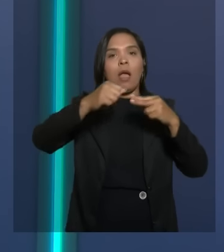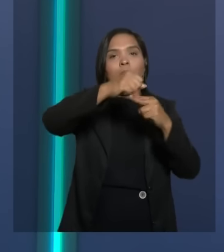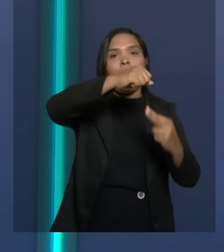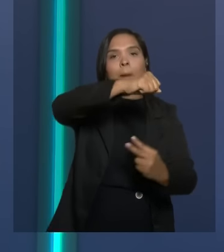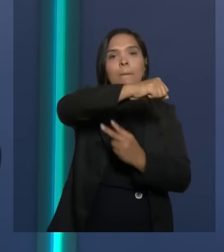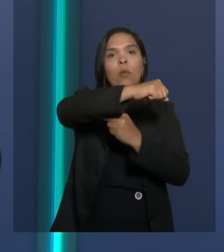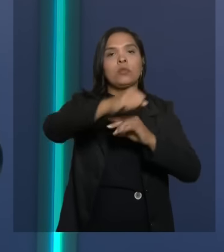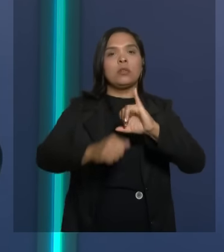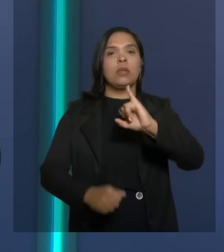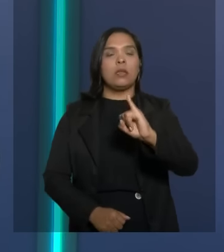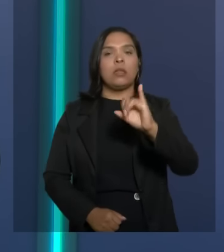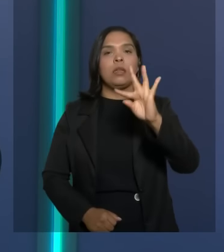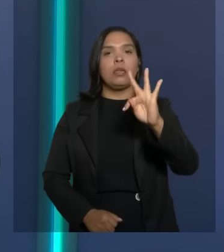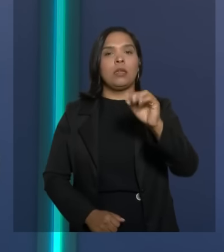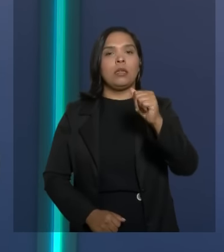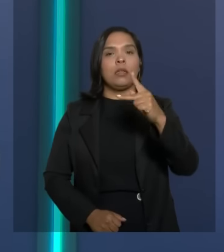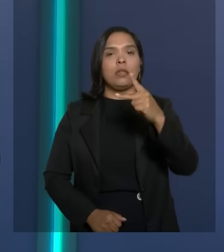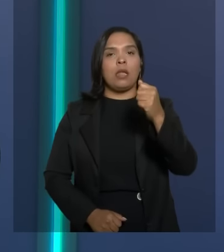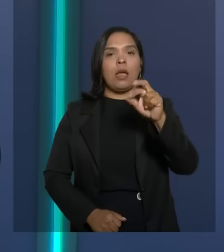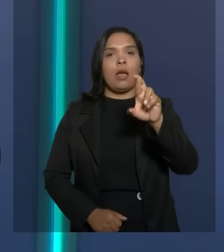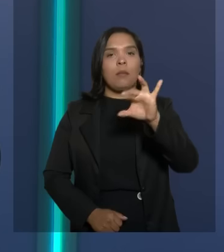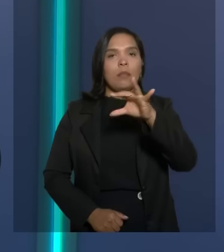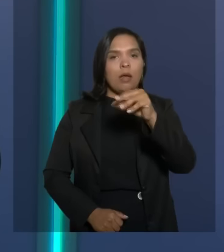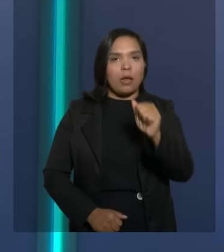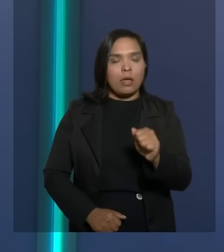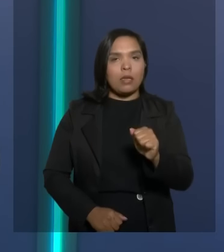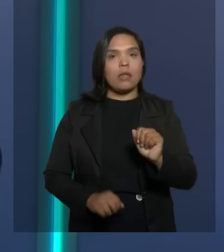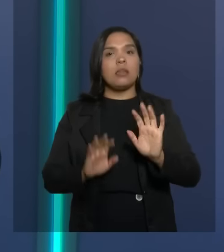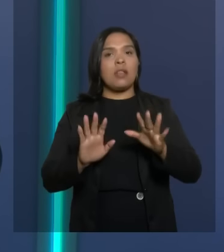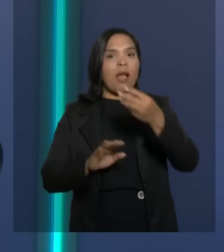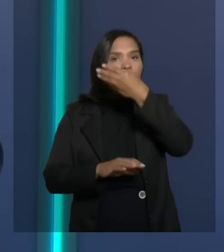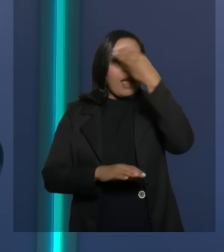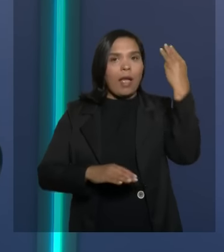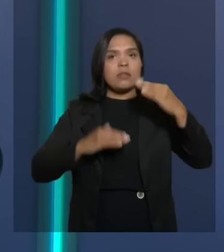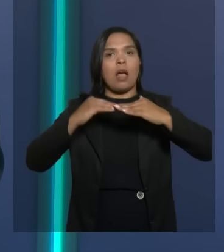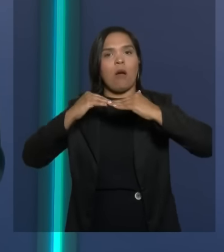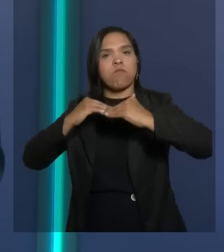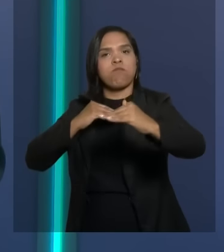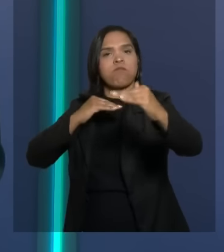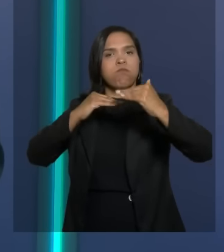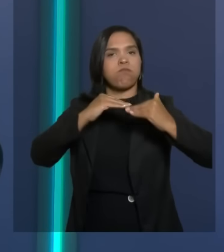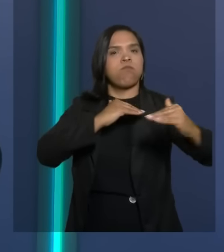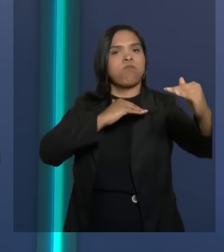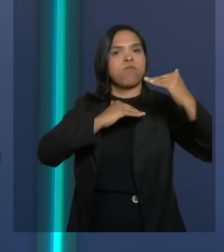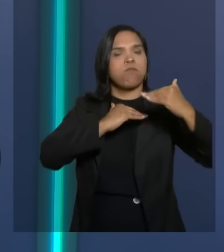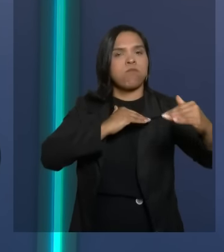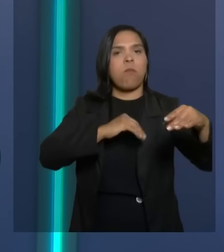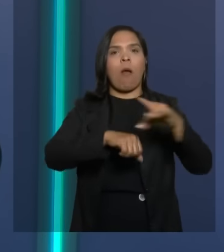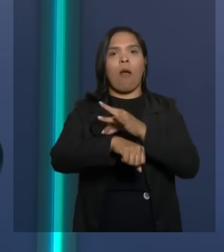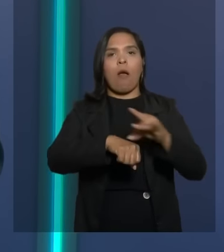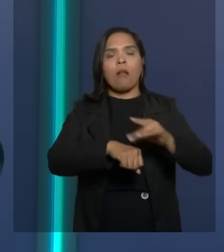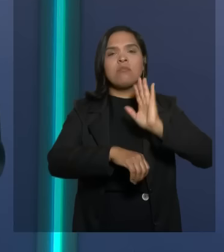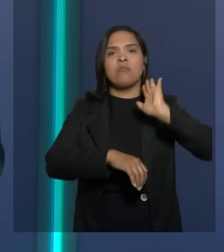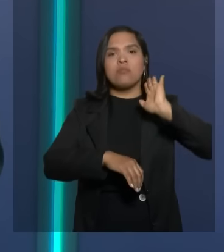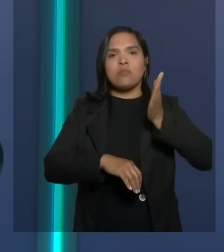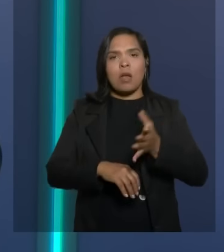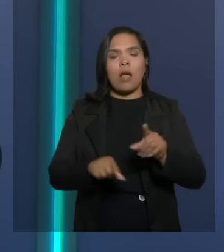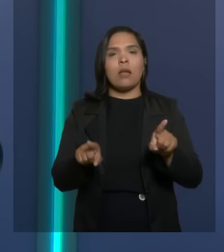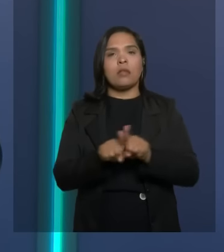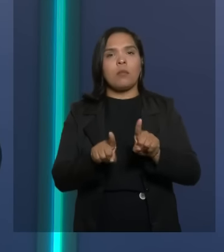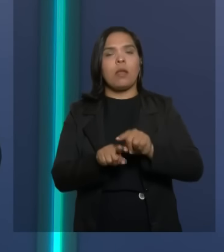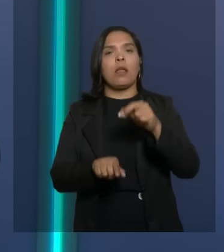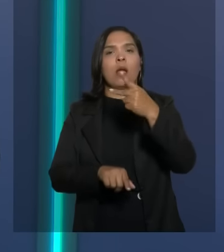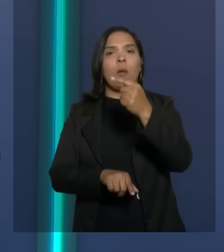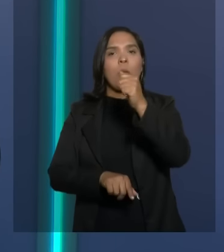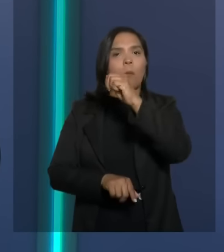Finiza já entregamos, essa entregou 150 quilômetros de asfalto na cidade, eu entreguei 200 quilômetros de asfalto, o PAC que